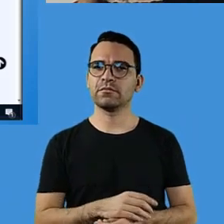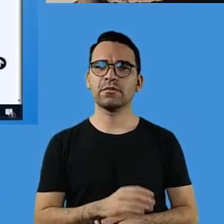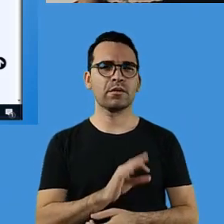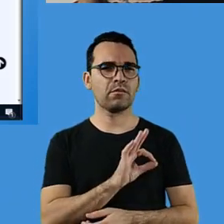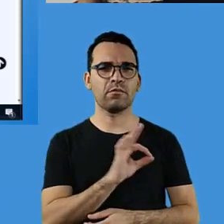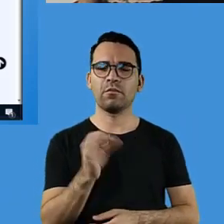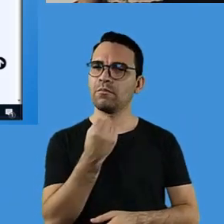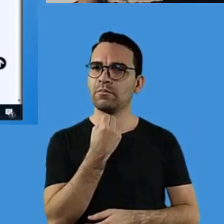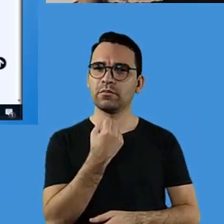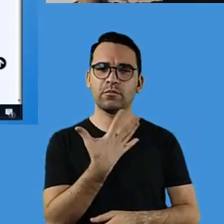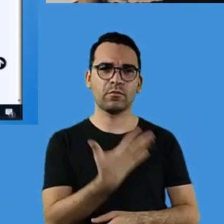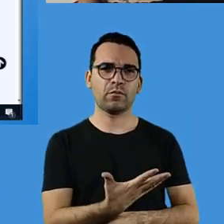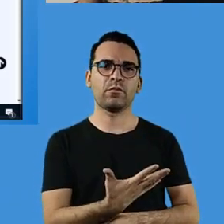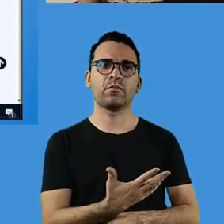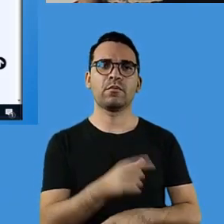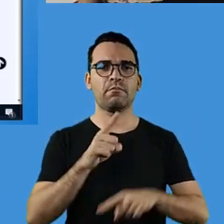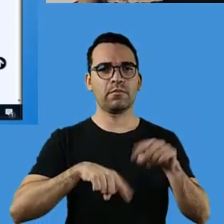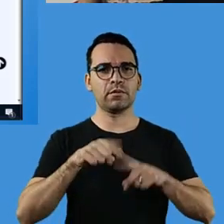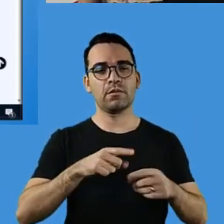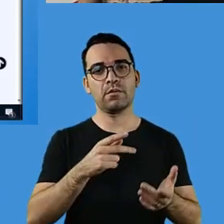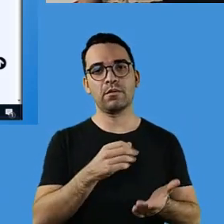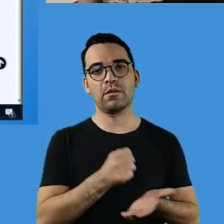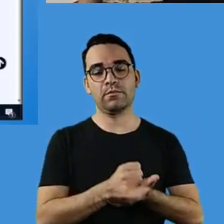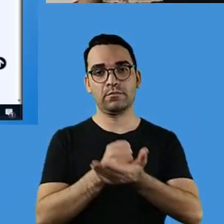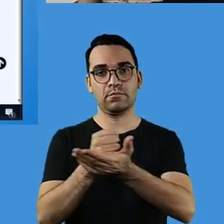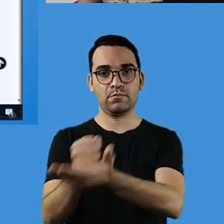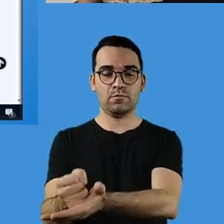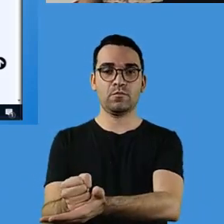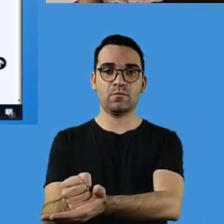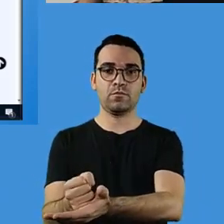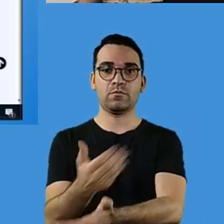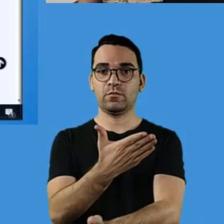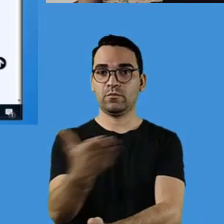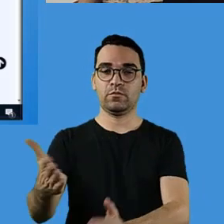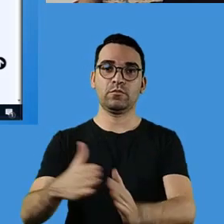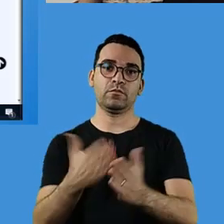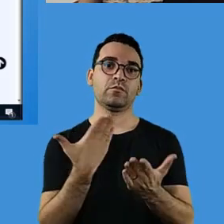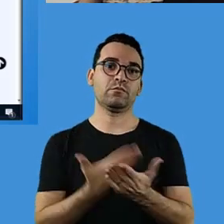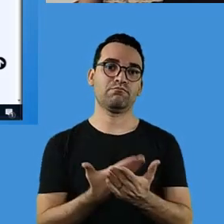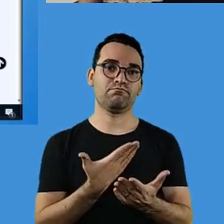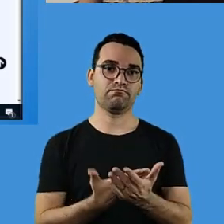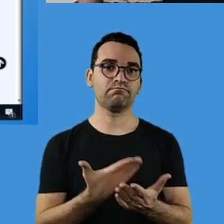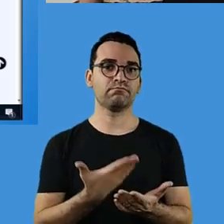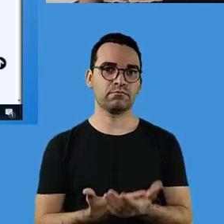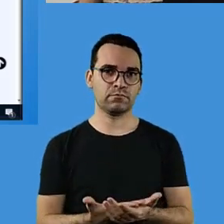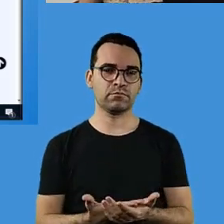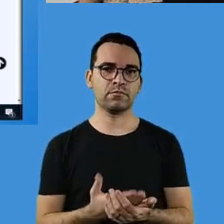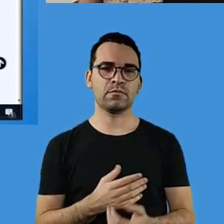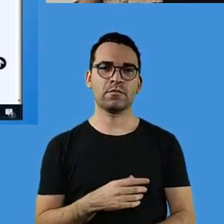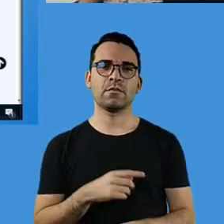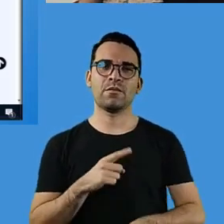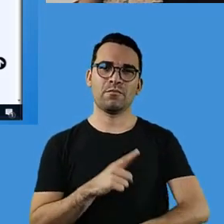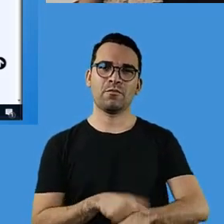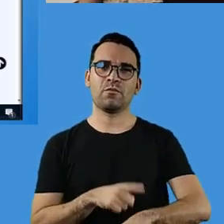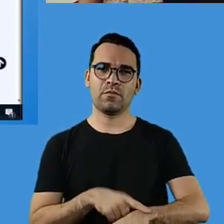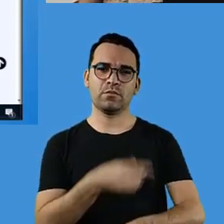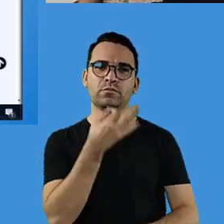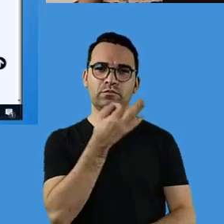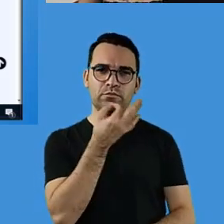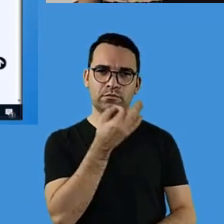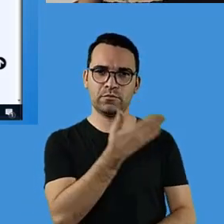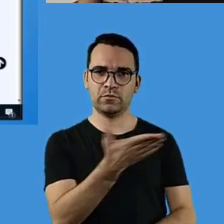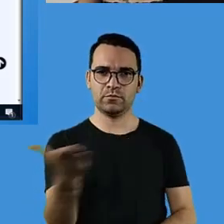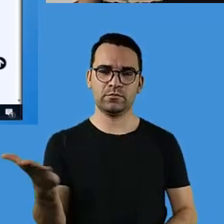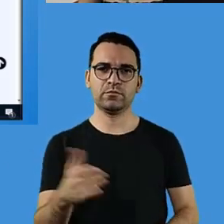é um material muito bom para apoiar a escola nesse momento que a gente gostaria de dar como sugestão,